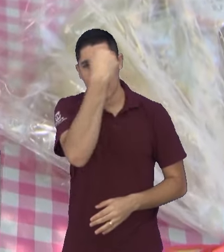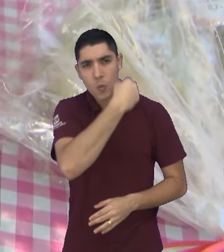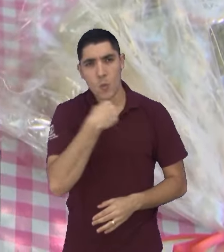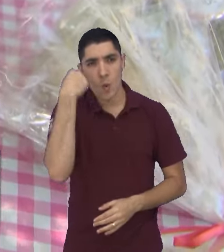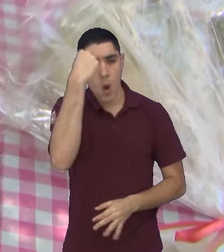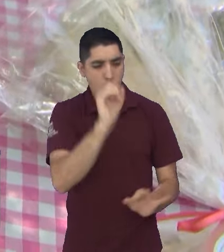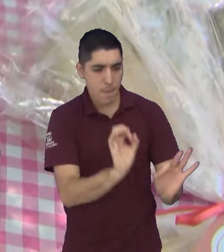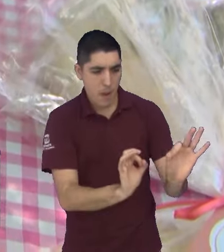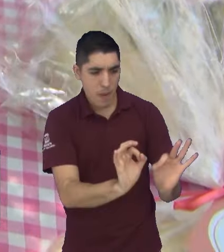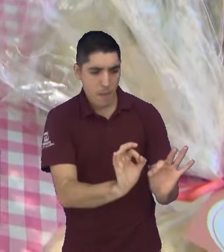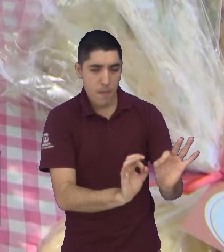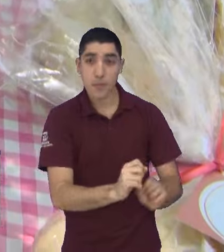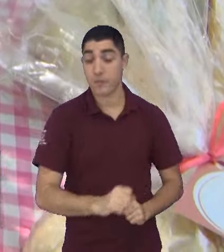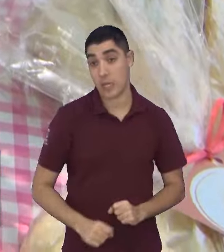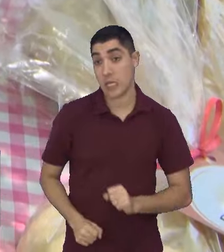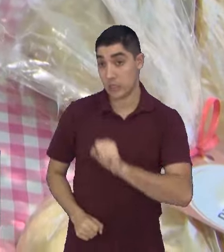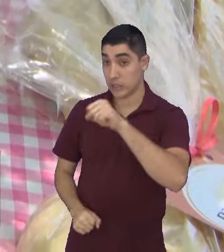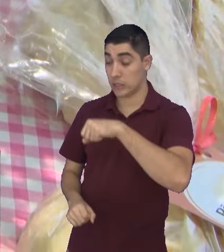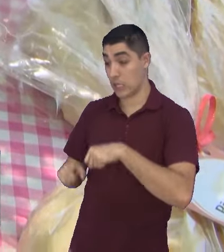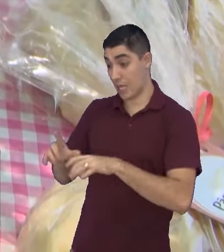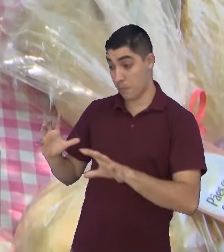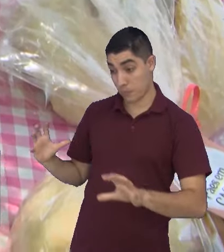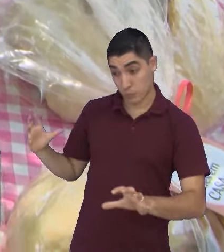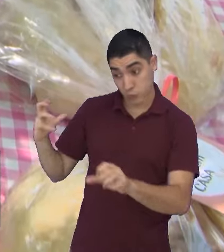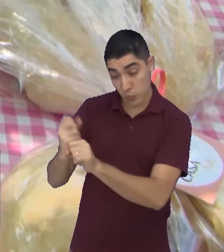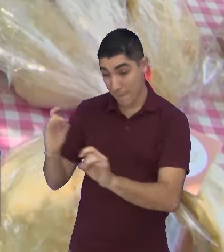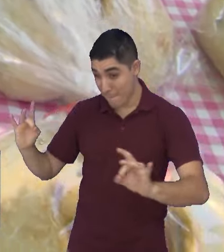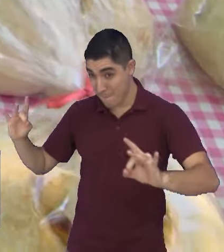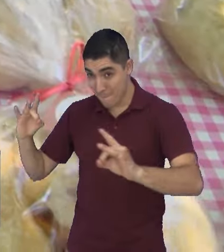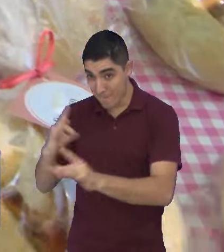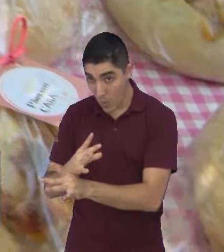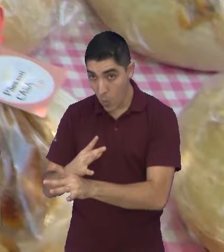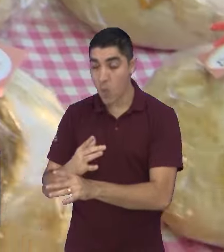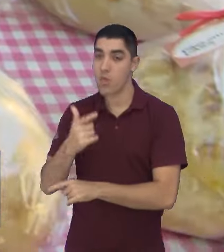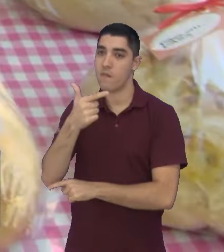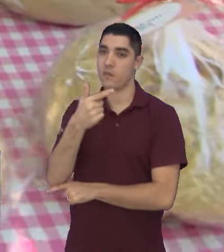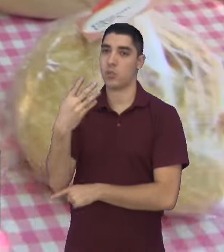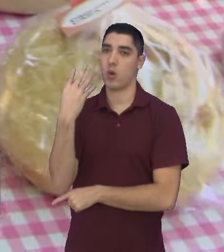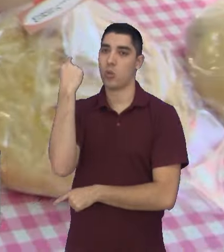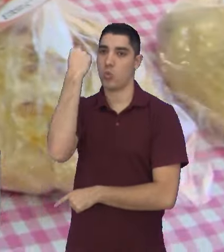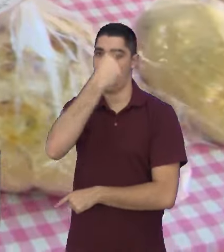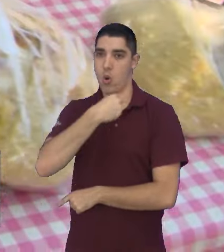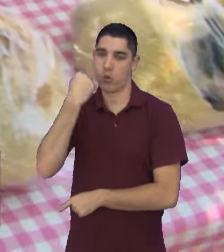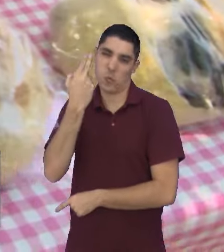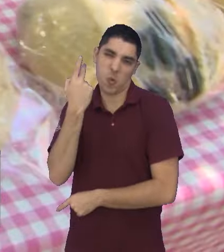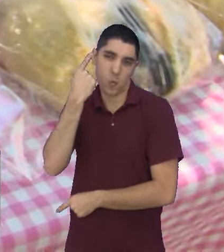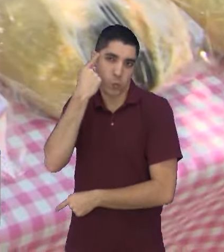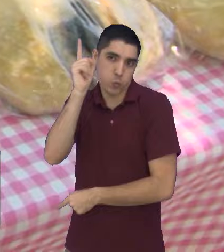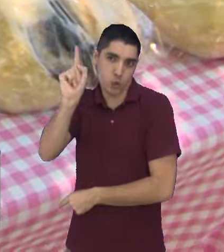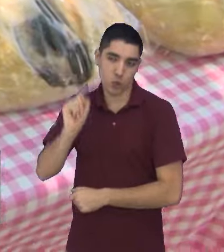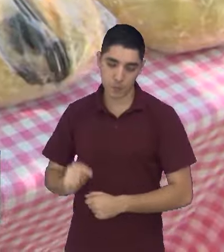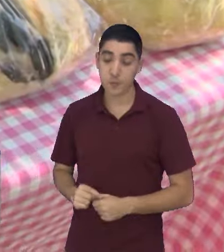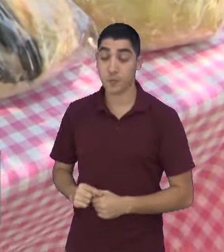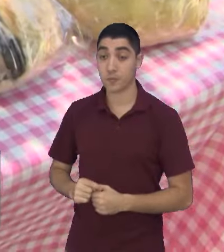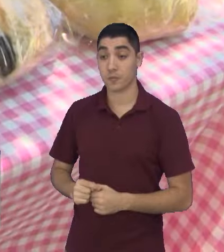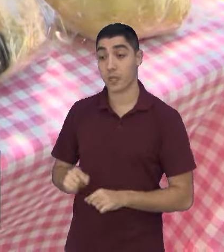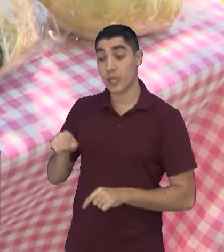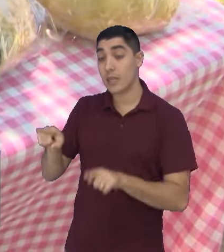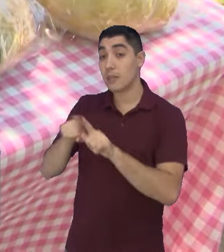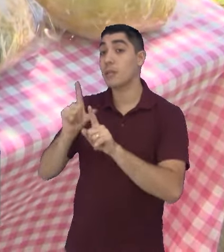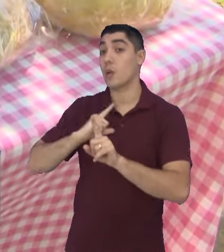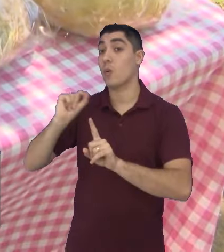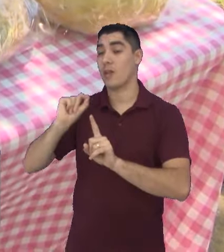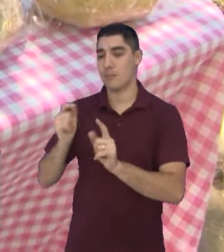fermentação, ela leva em torno de 24 horas entre fazer o pão e finalizar. E aí, que acontece? O controle de temperatura